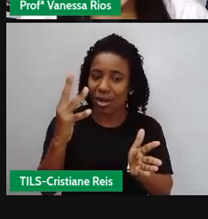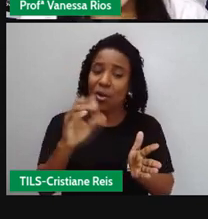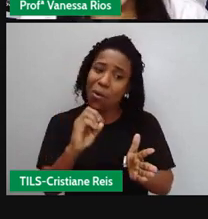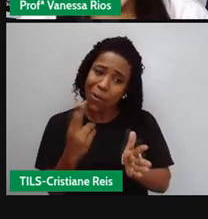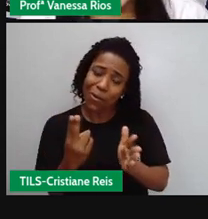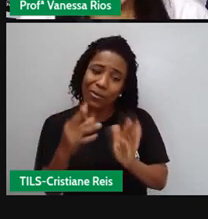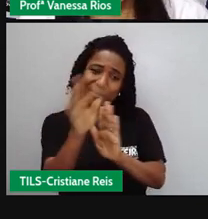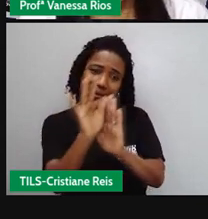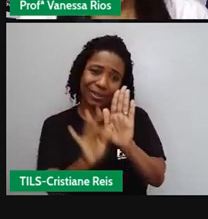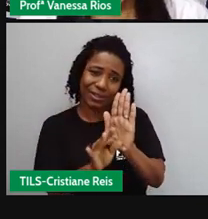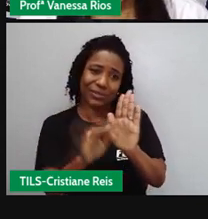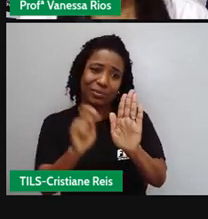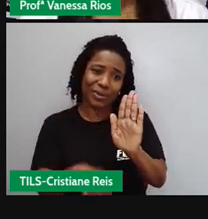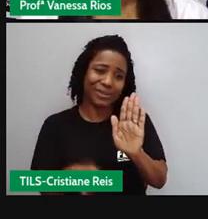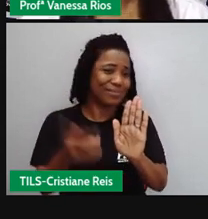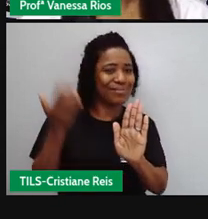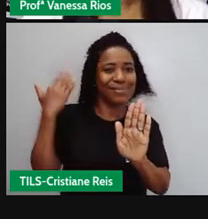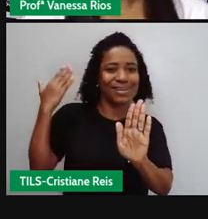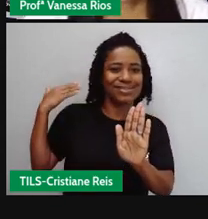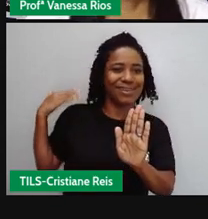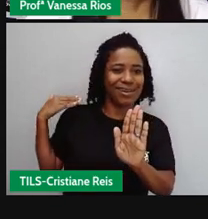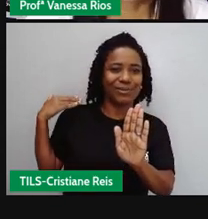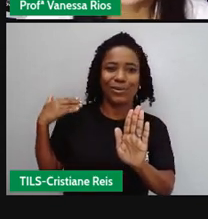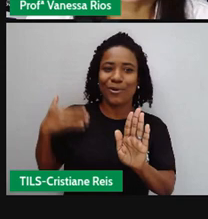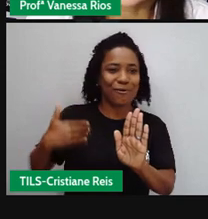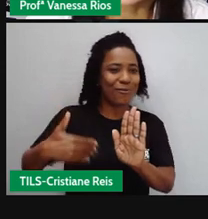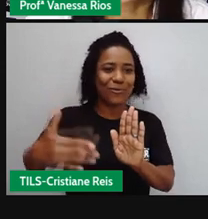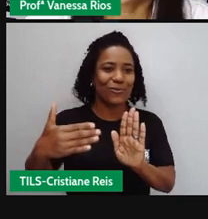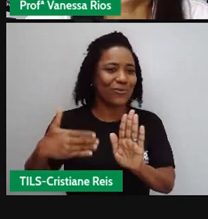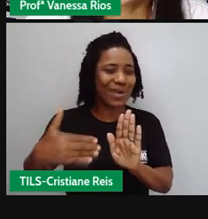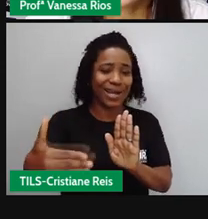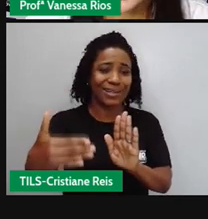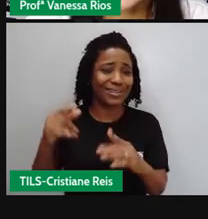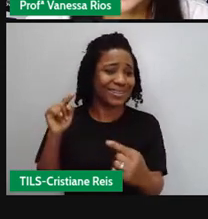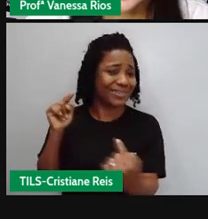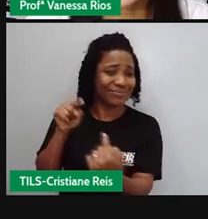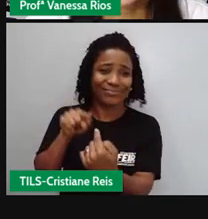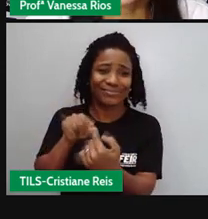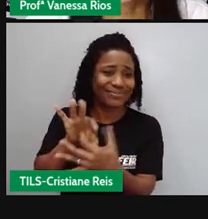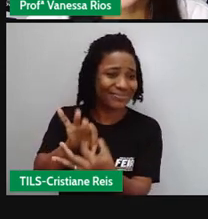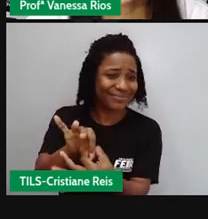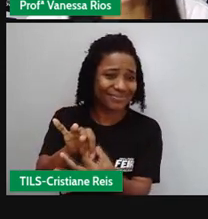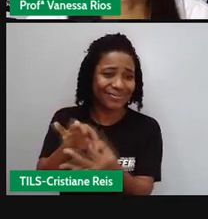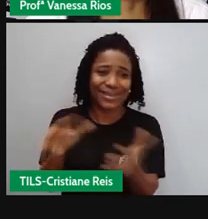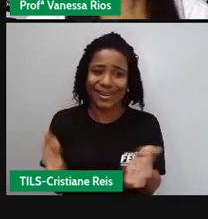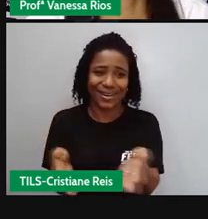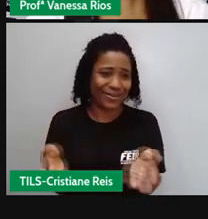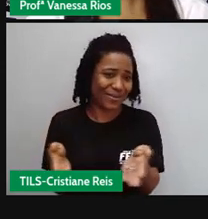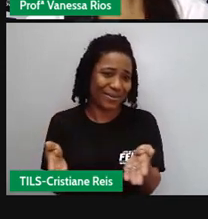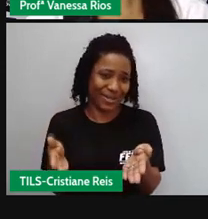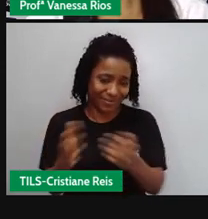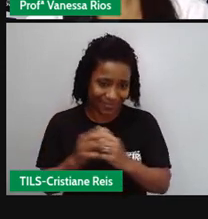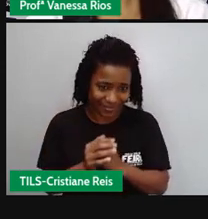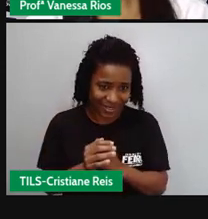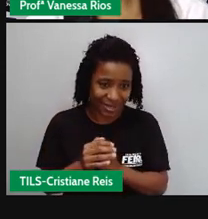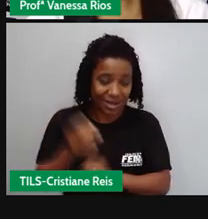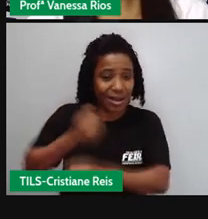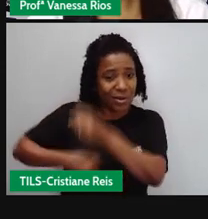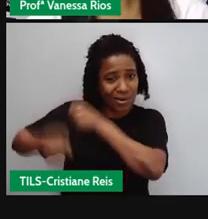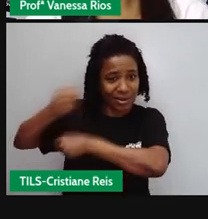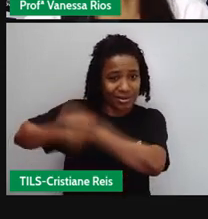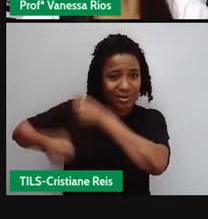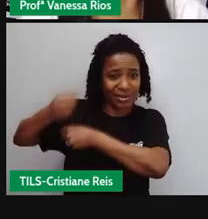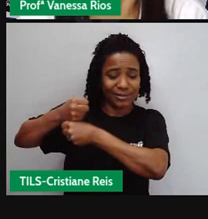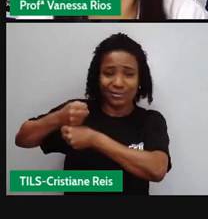acontecer. Crônicas escritas aí há anos atrás podem estar aí relatando ações e reflexões, né,